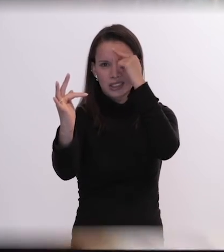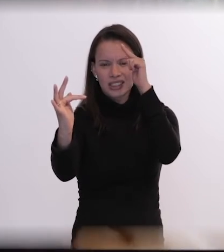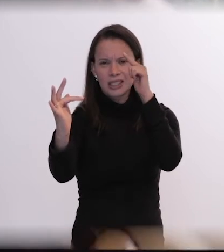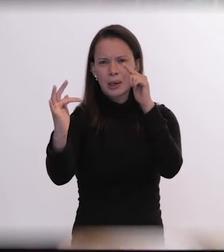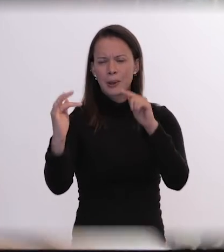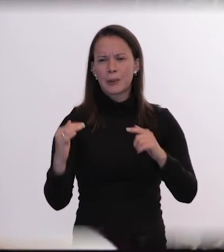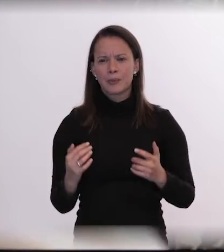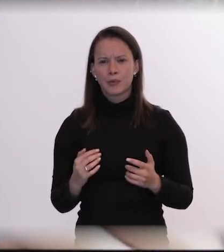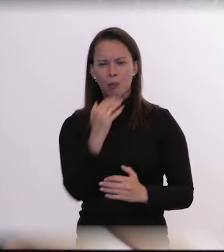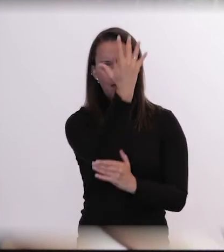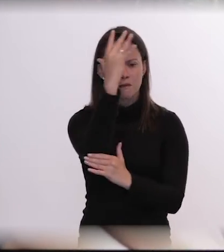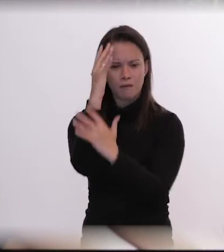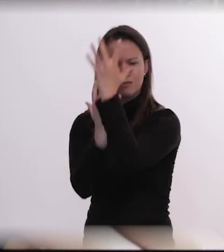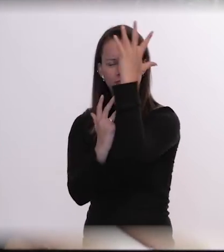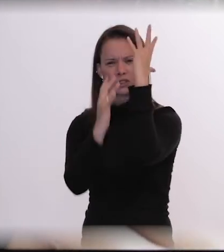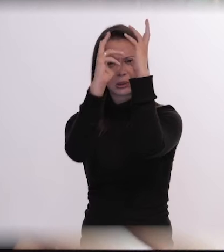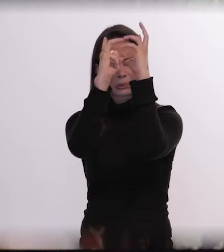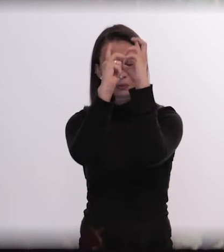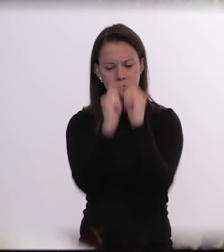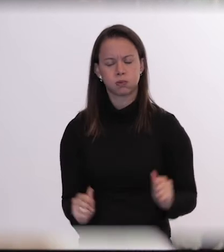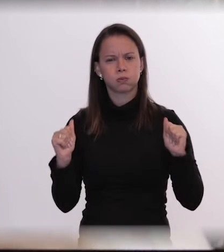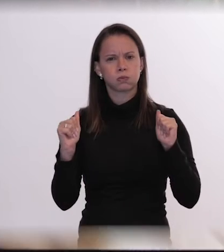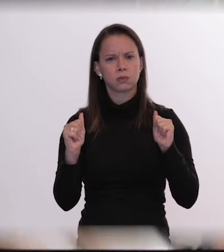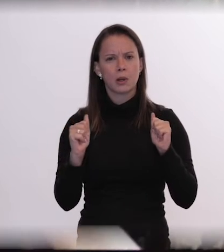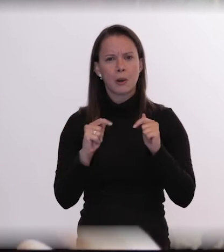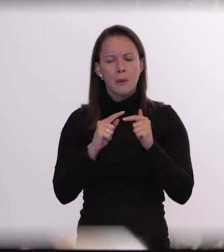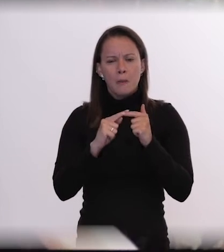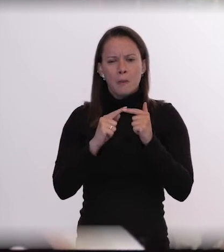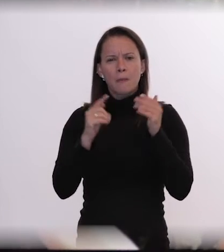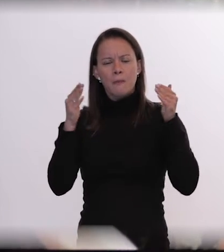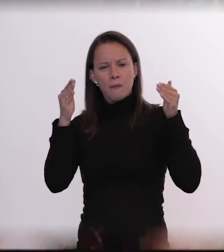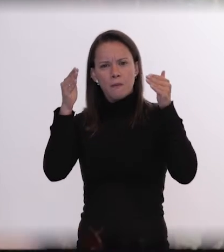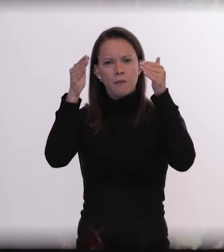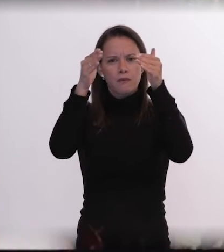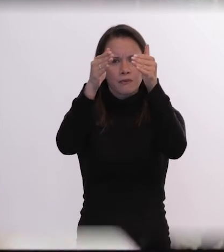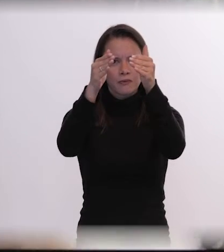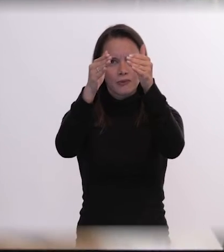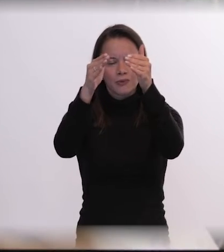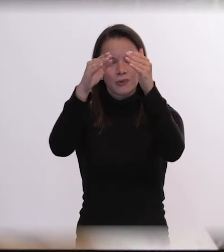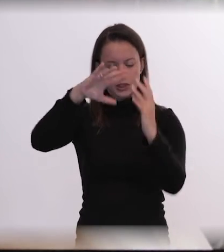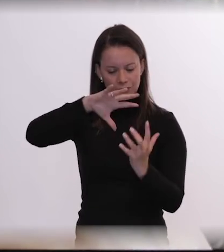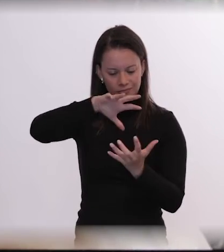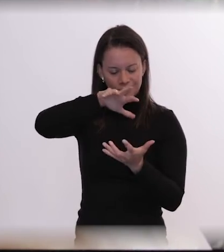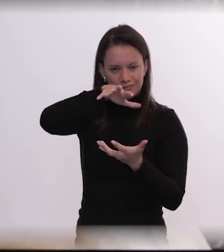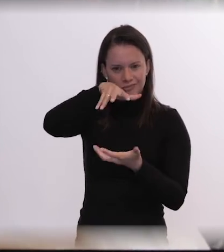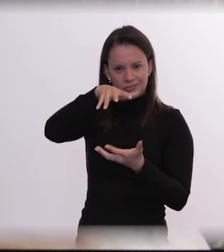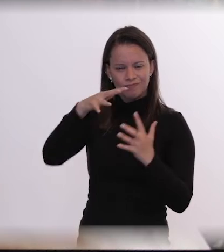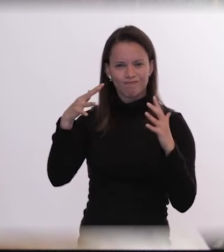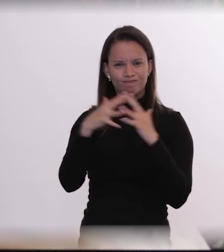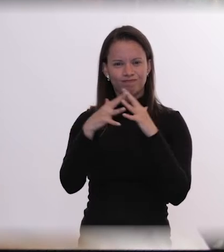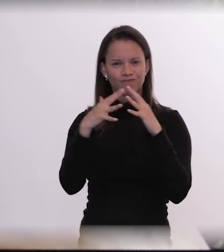floresta que está sendo destruída e que é central para esse mundo em crise